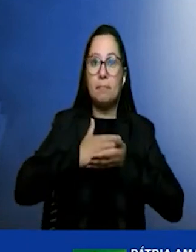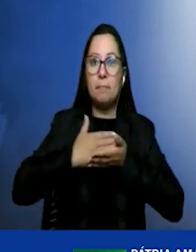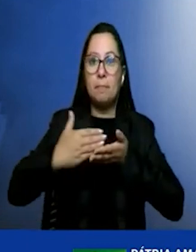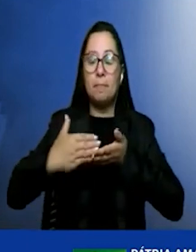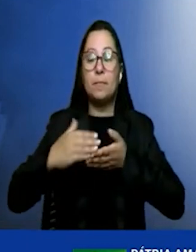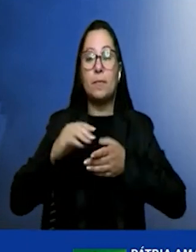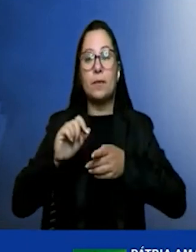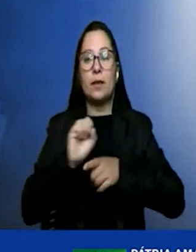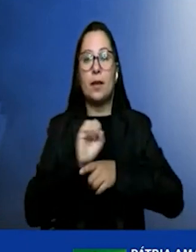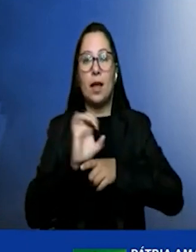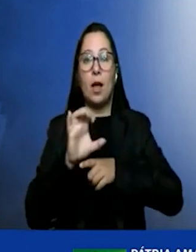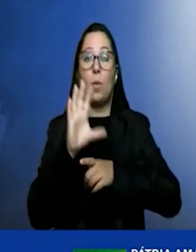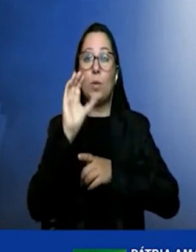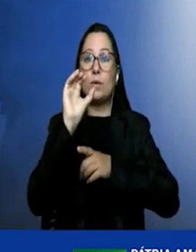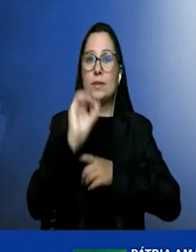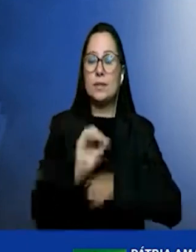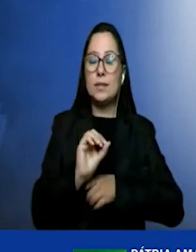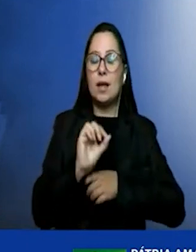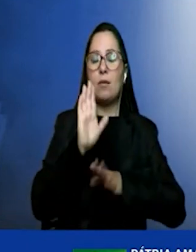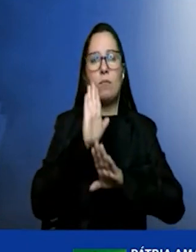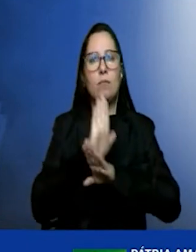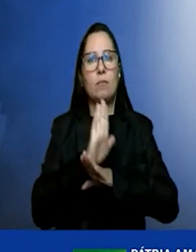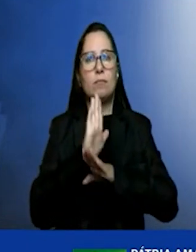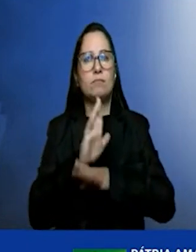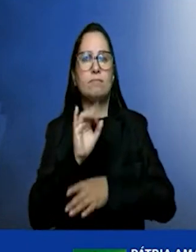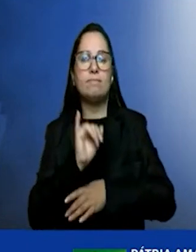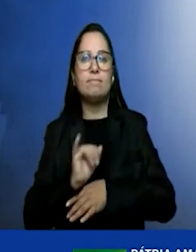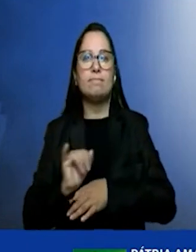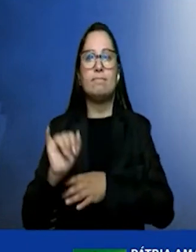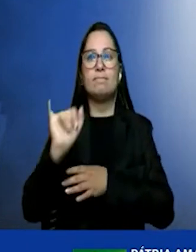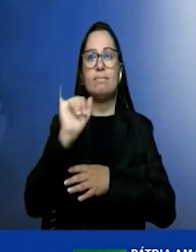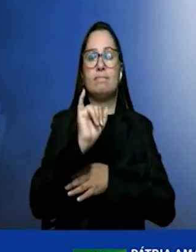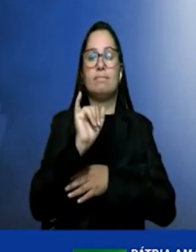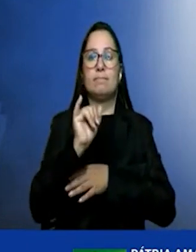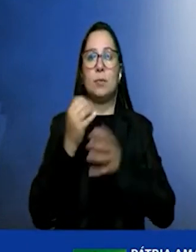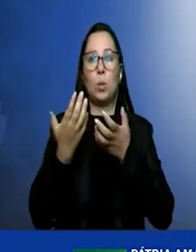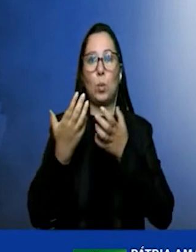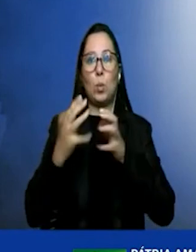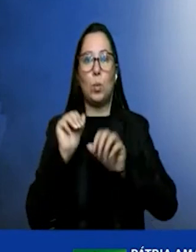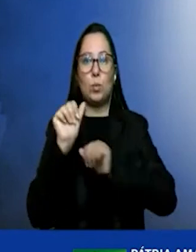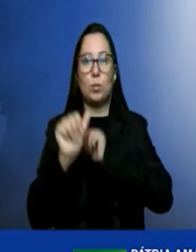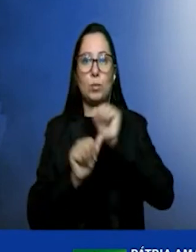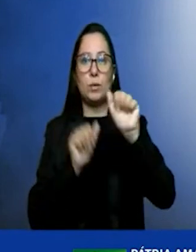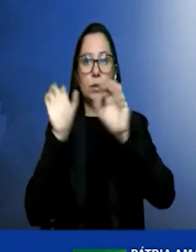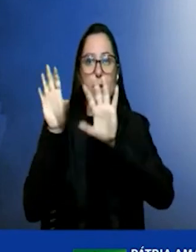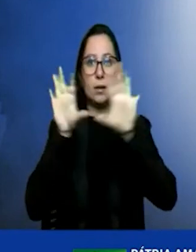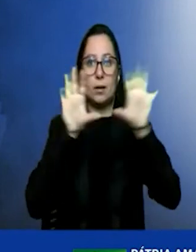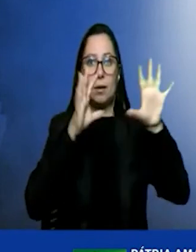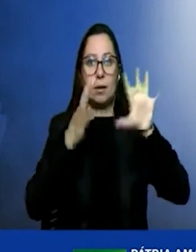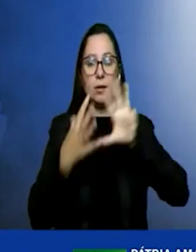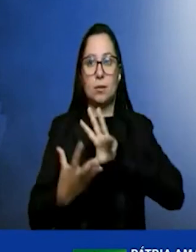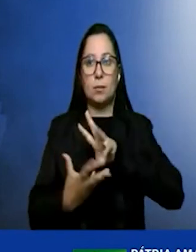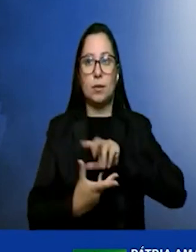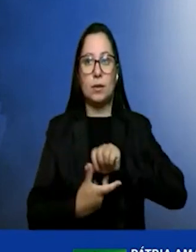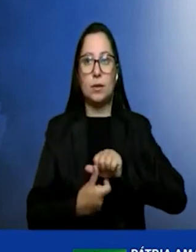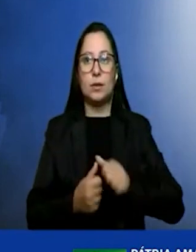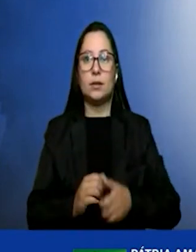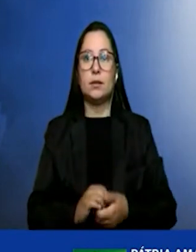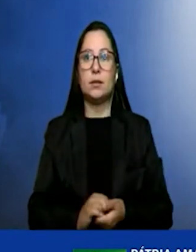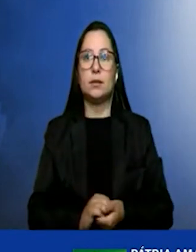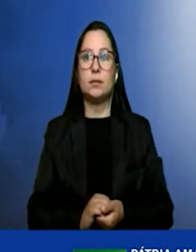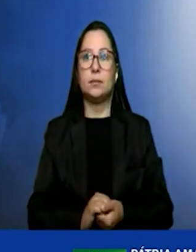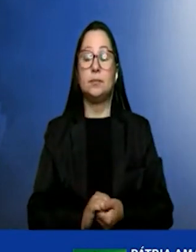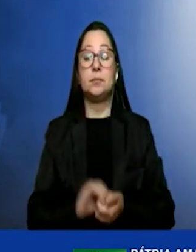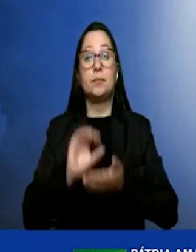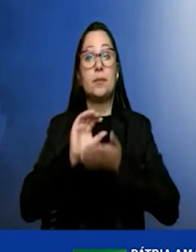que vai contribuir substancialmente para o combate das mudanças climáticas do planeta. Com um investimento